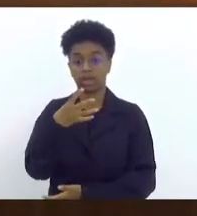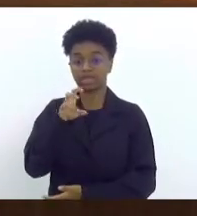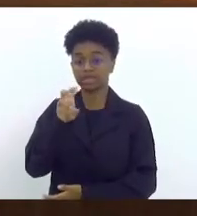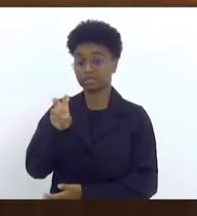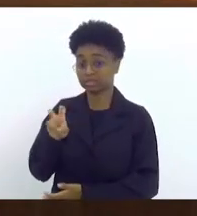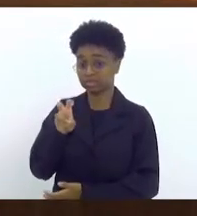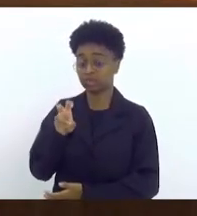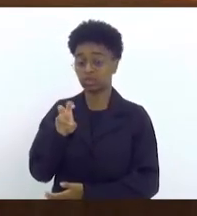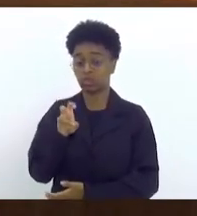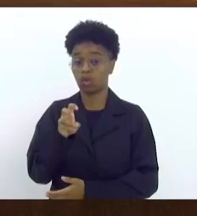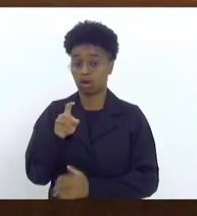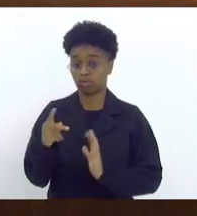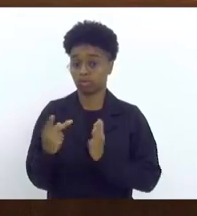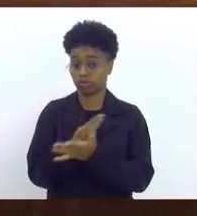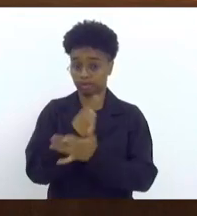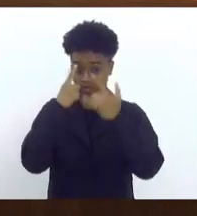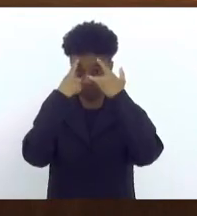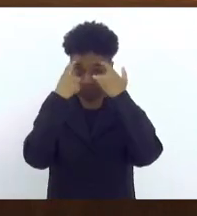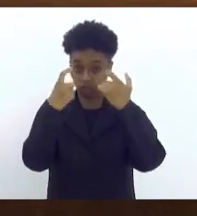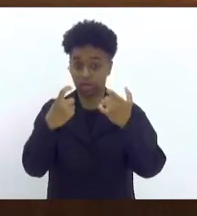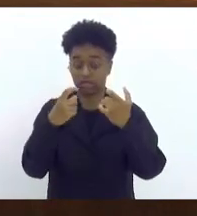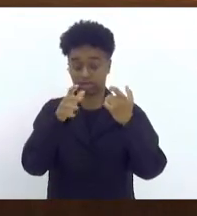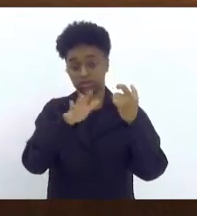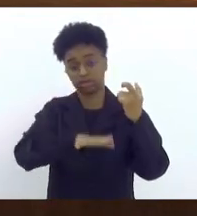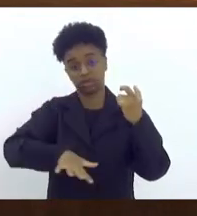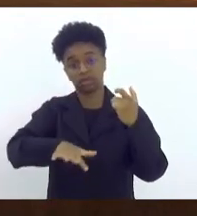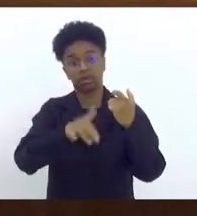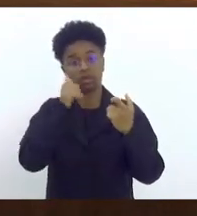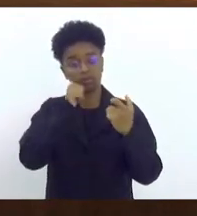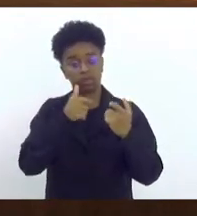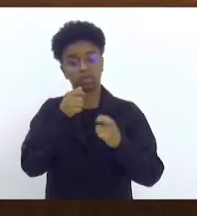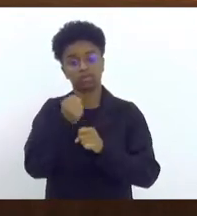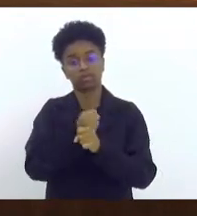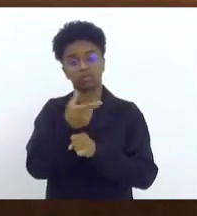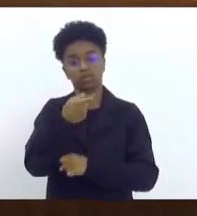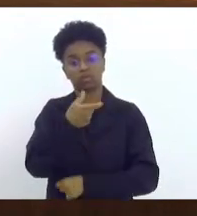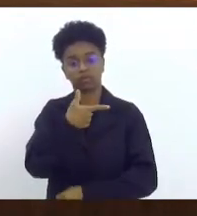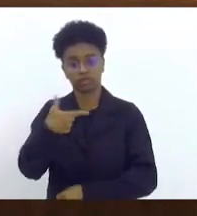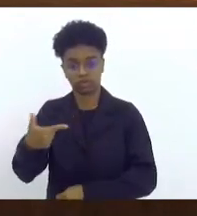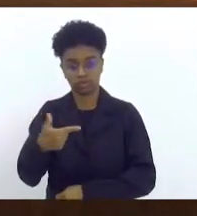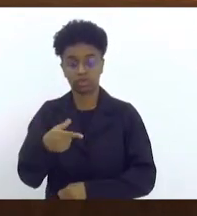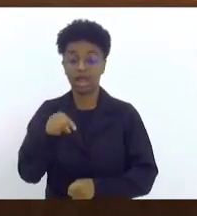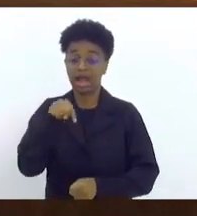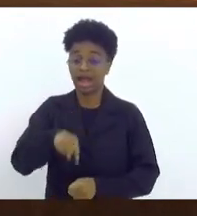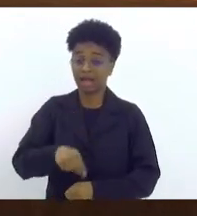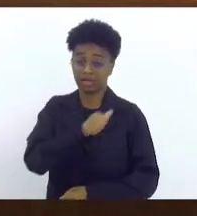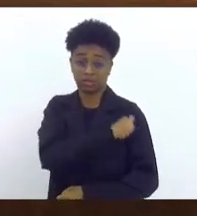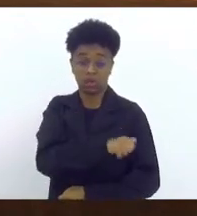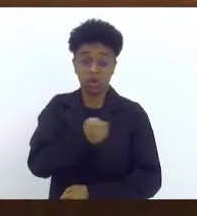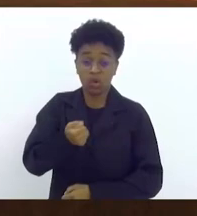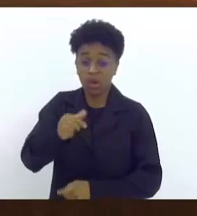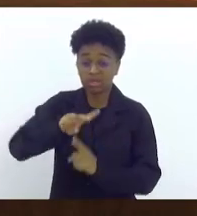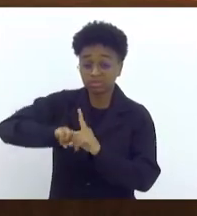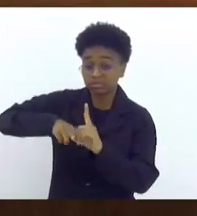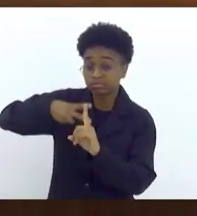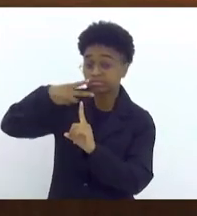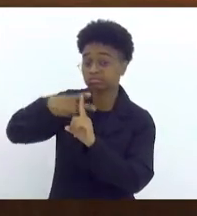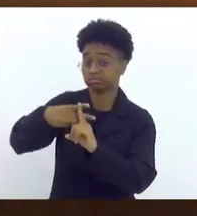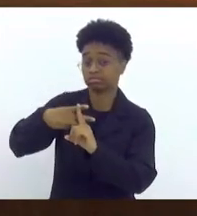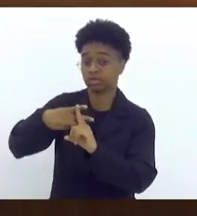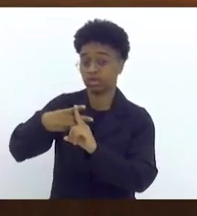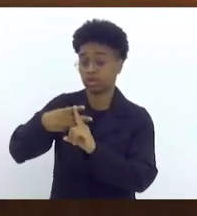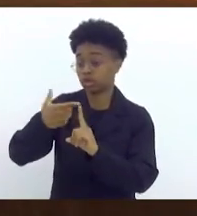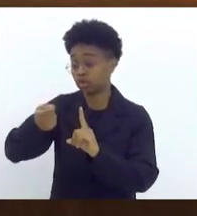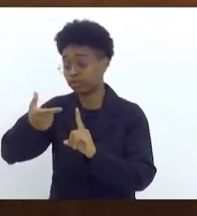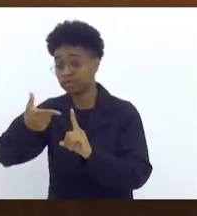casos de violência contra o público feminino em 2022. O Rio quase dobrou o número de 2021